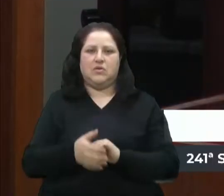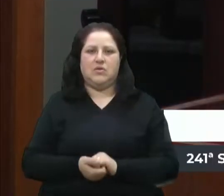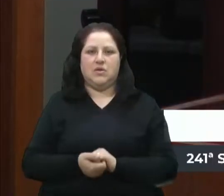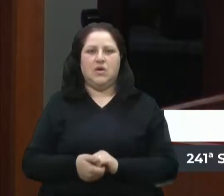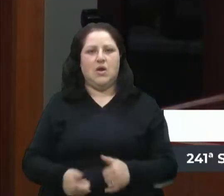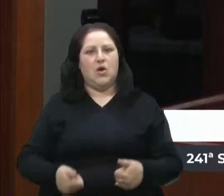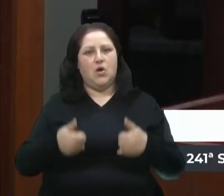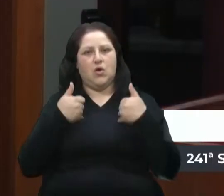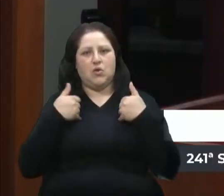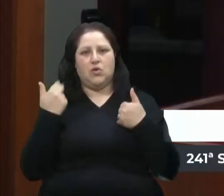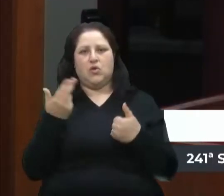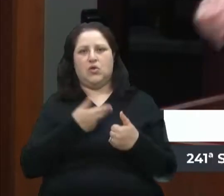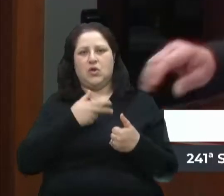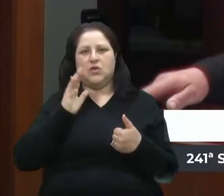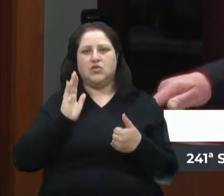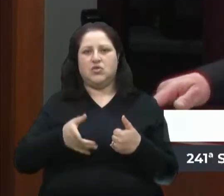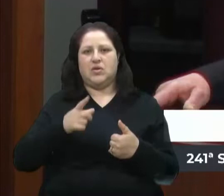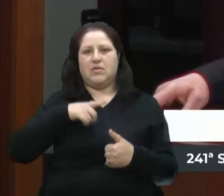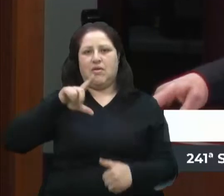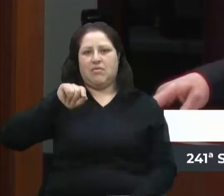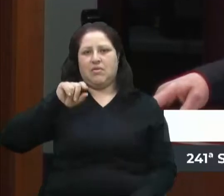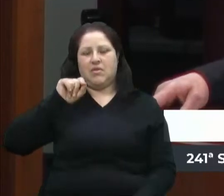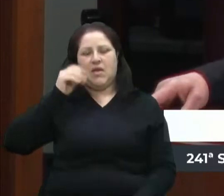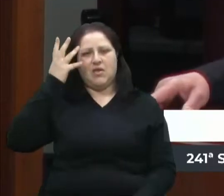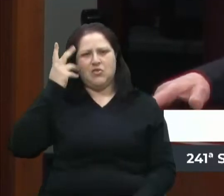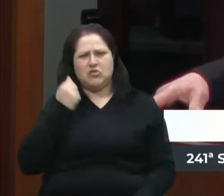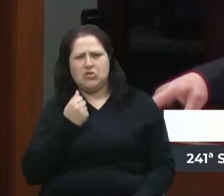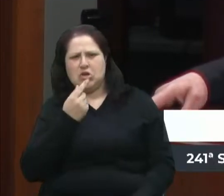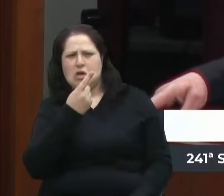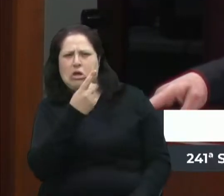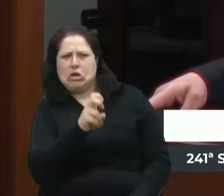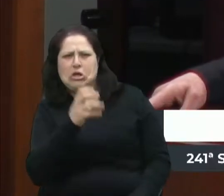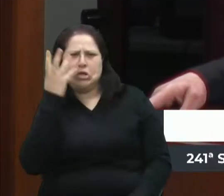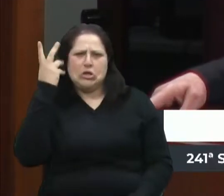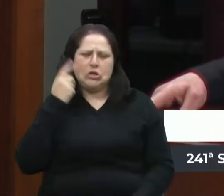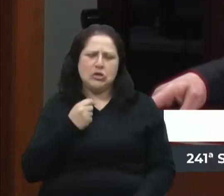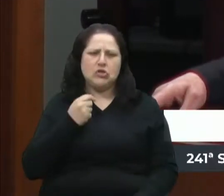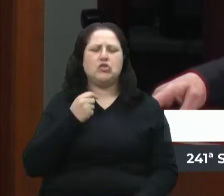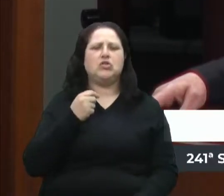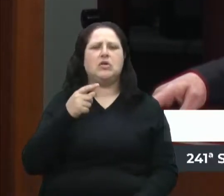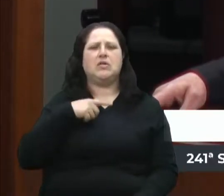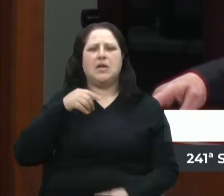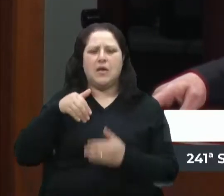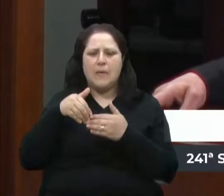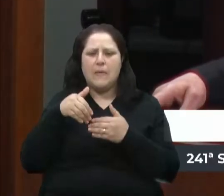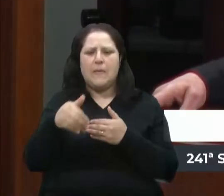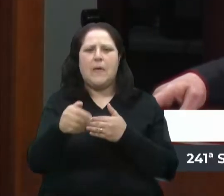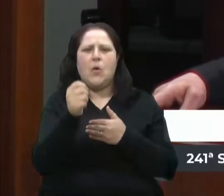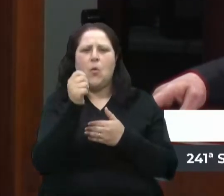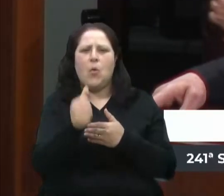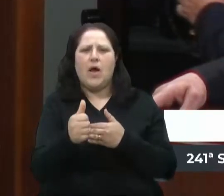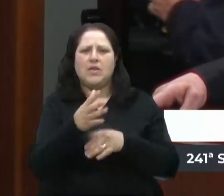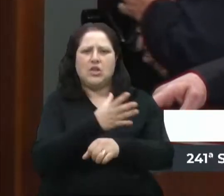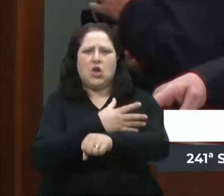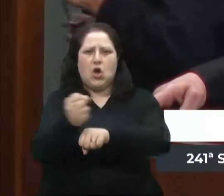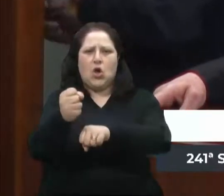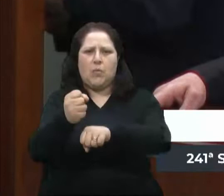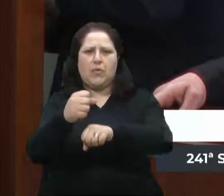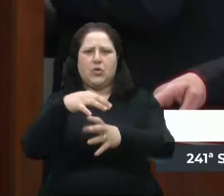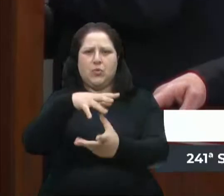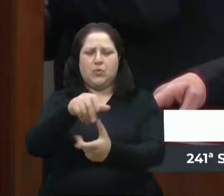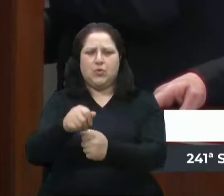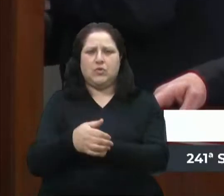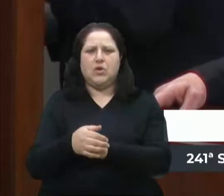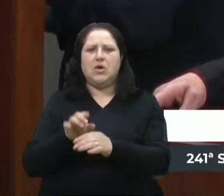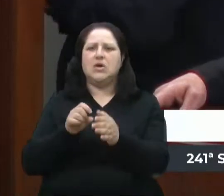orgulho que nós estamos há 10 dias, 10 ou 15 dias que seja, de uma Copa do Mundo. E se perguntar para a maioria